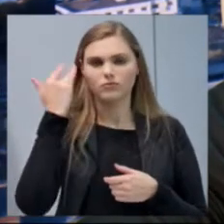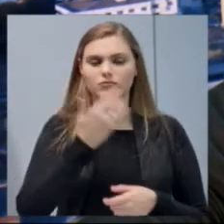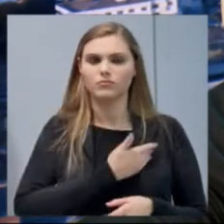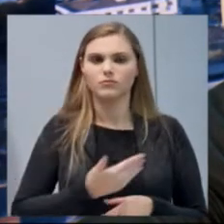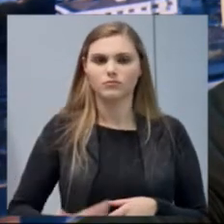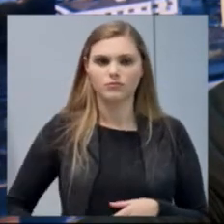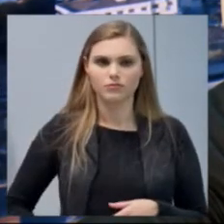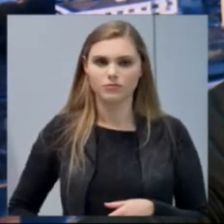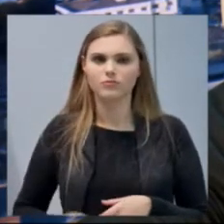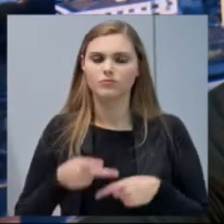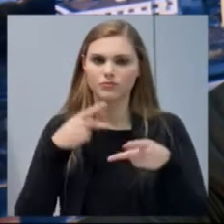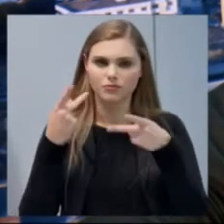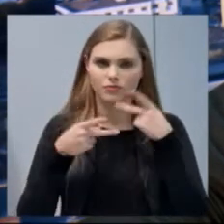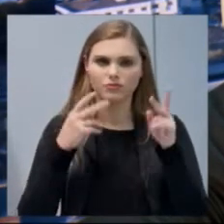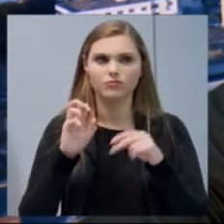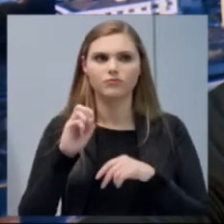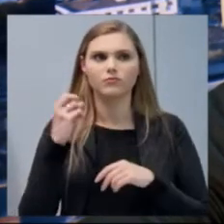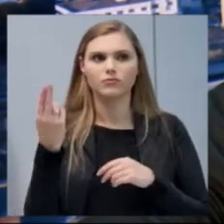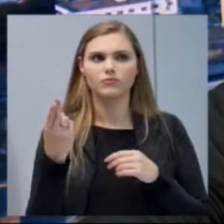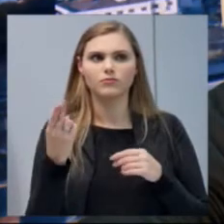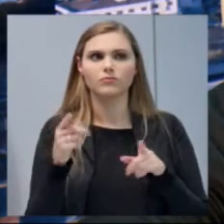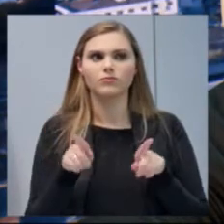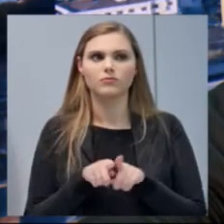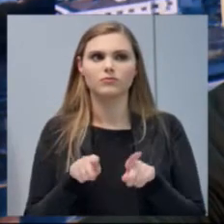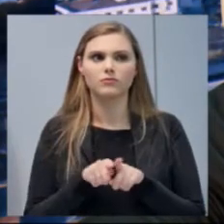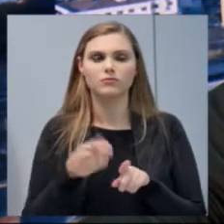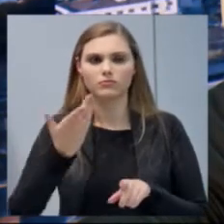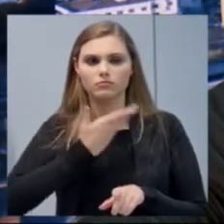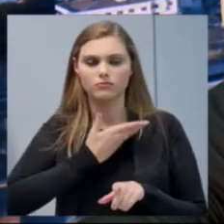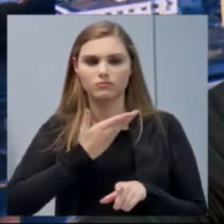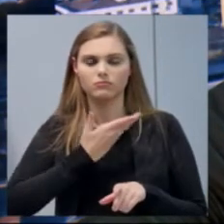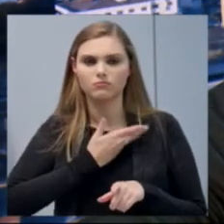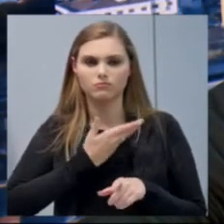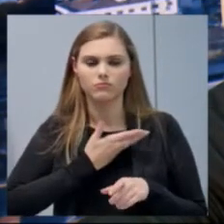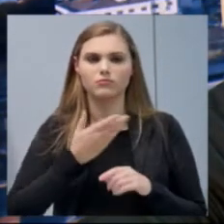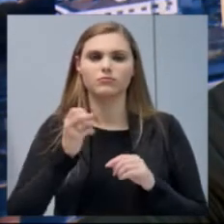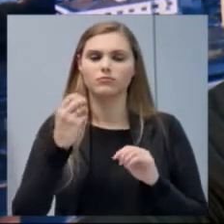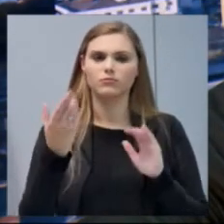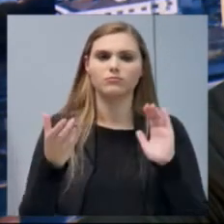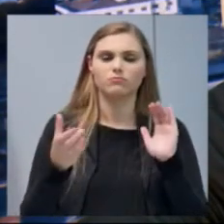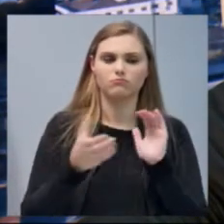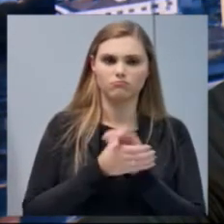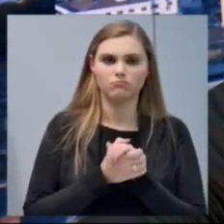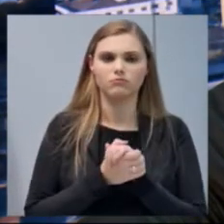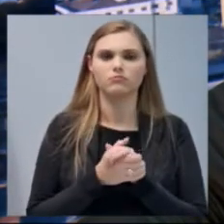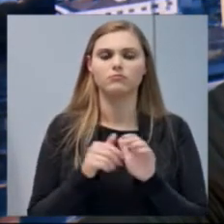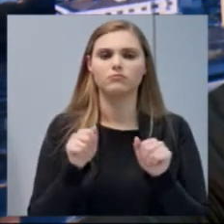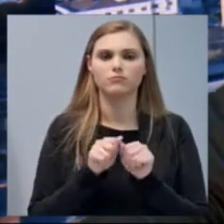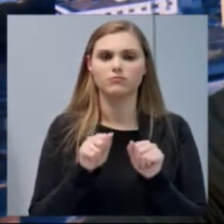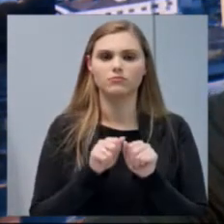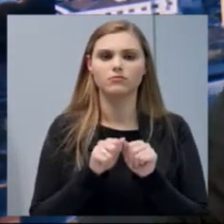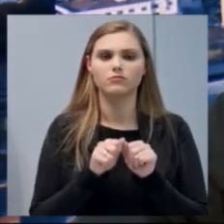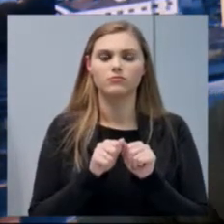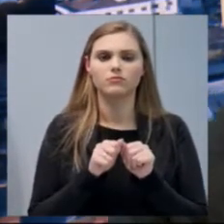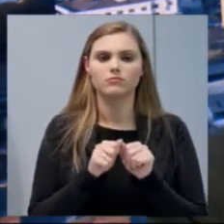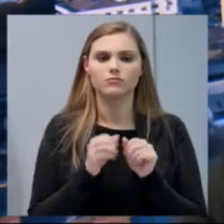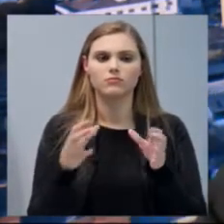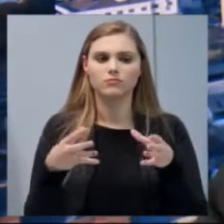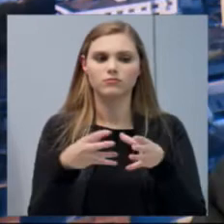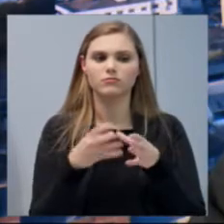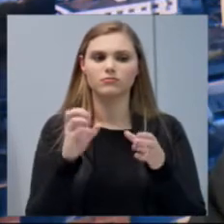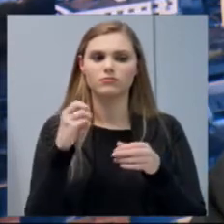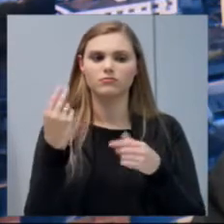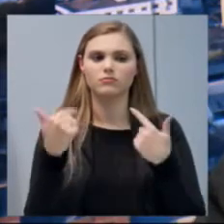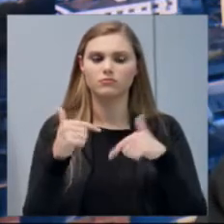mencionados, ou de seus conjuges ou companheiros, para ocupar cargo de provimento em comissão ou função